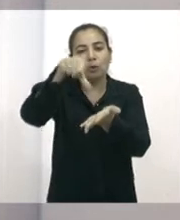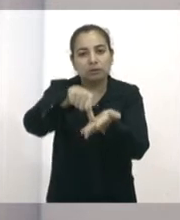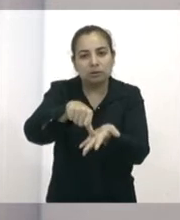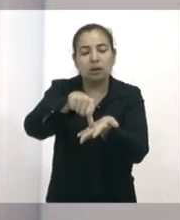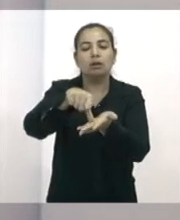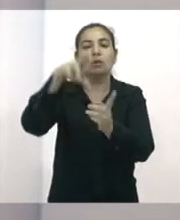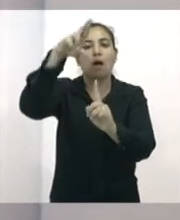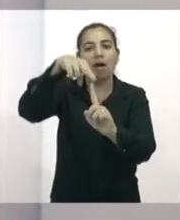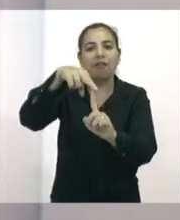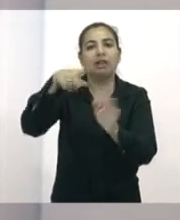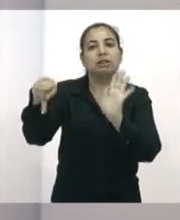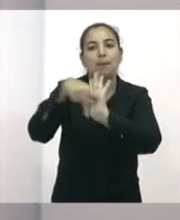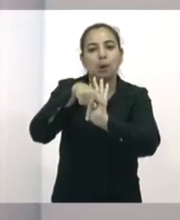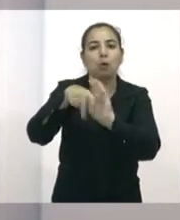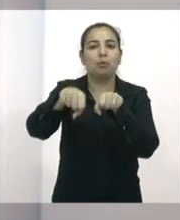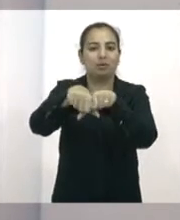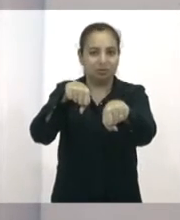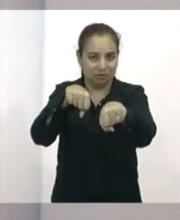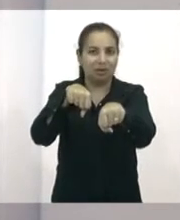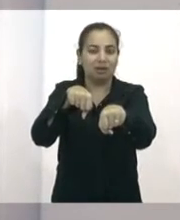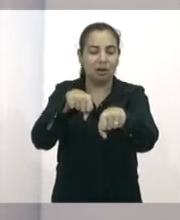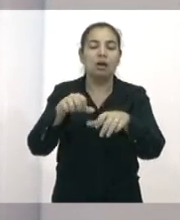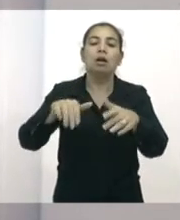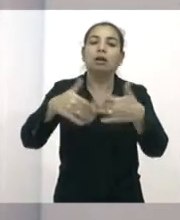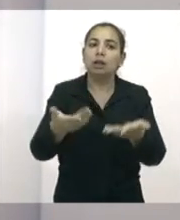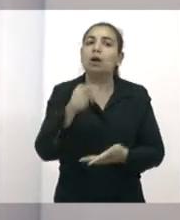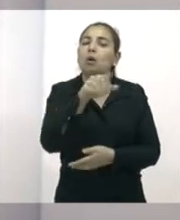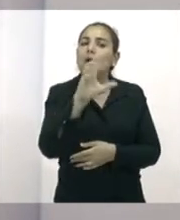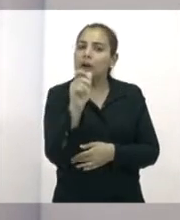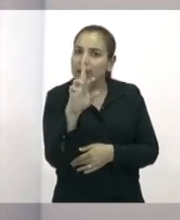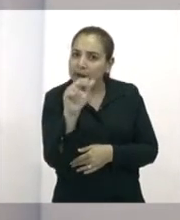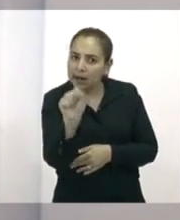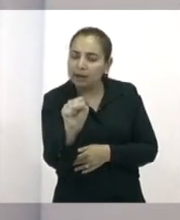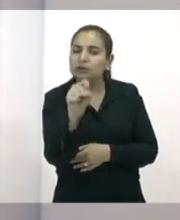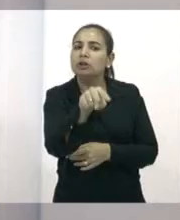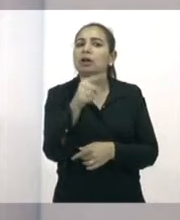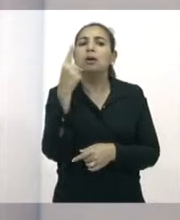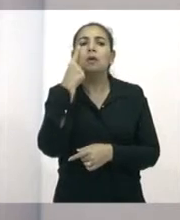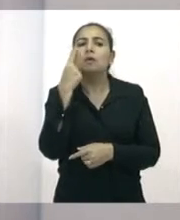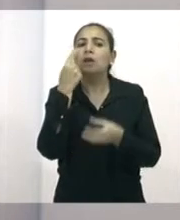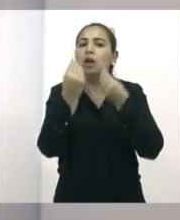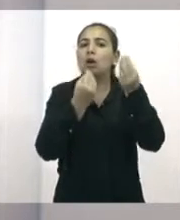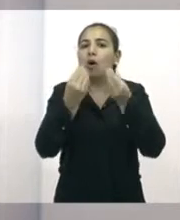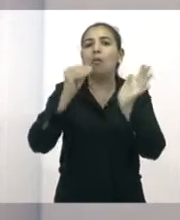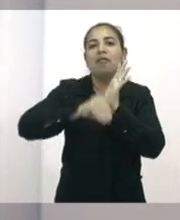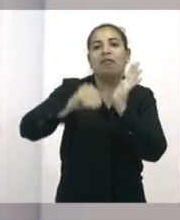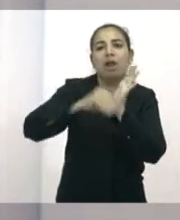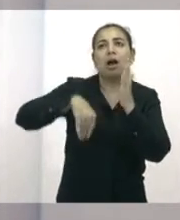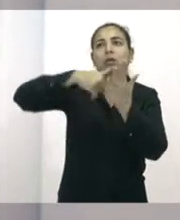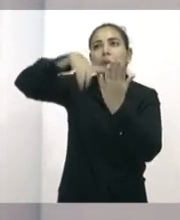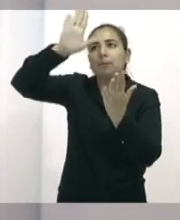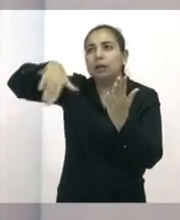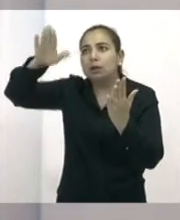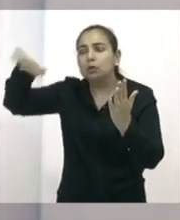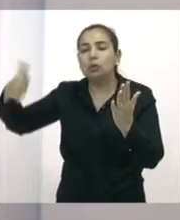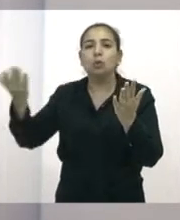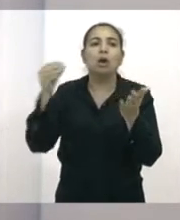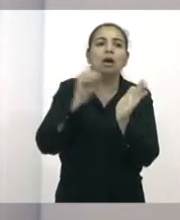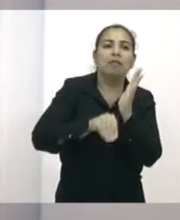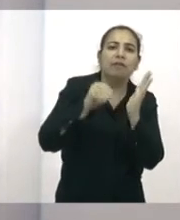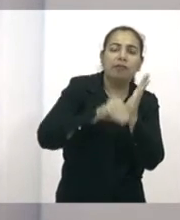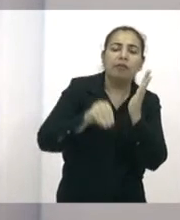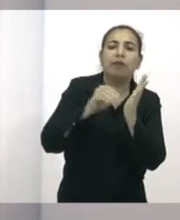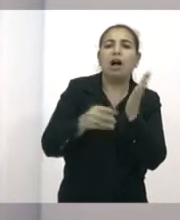uma infraestrutura precária, necessitando de reparos, desde uma pintura a um investimento maior